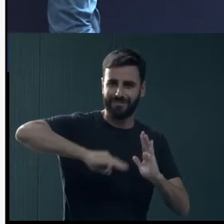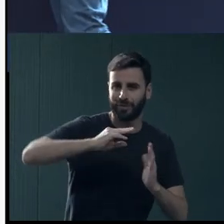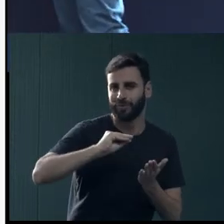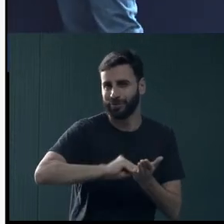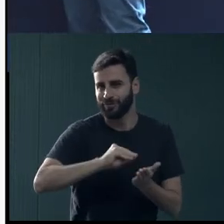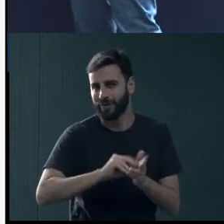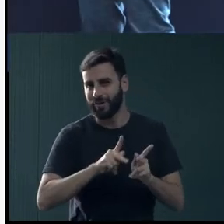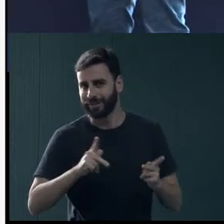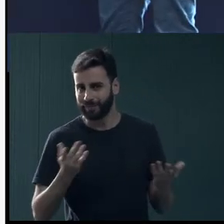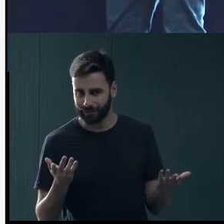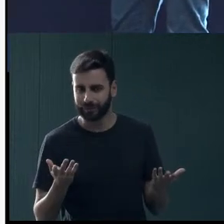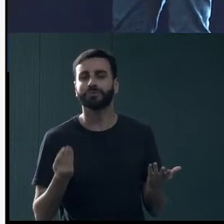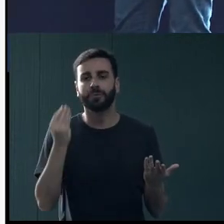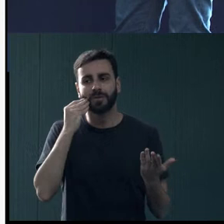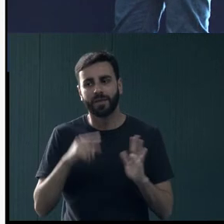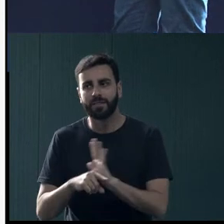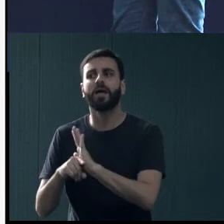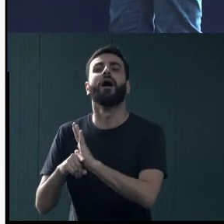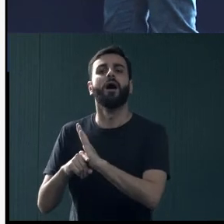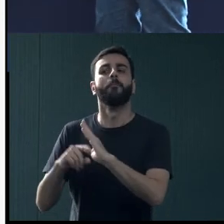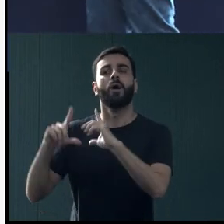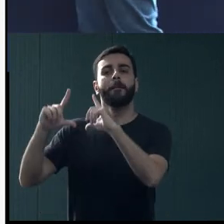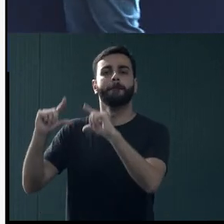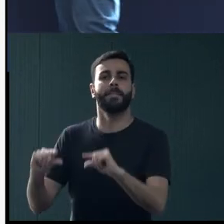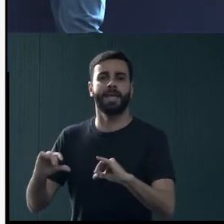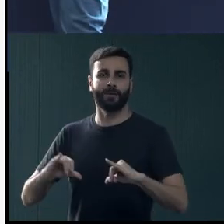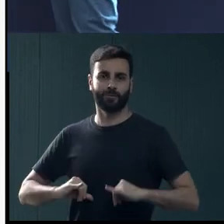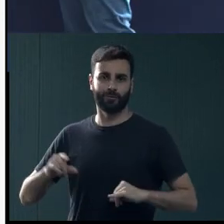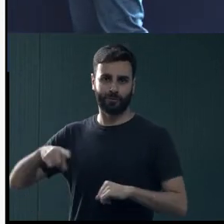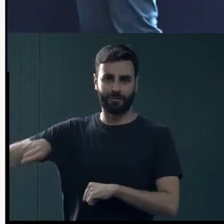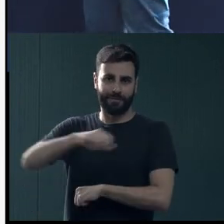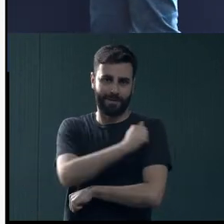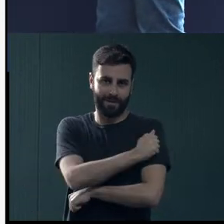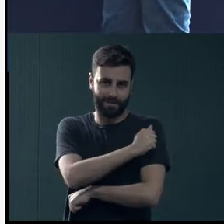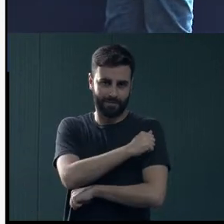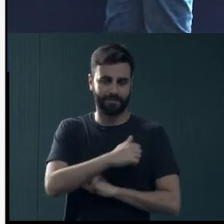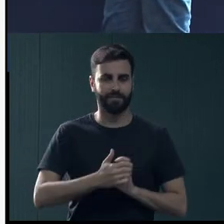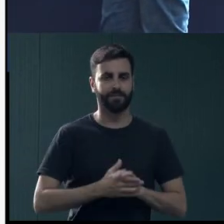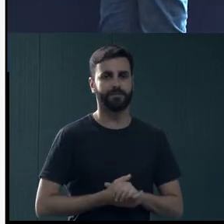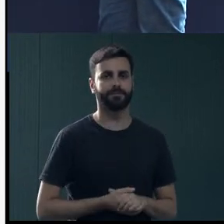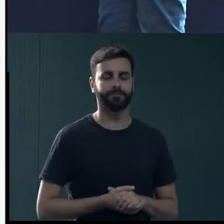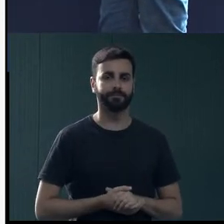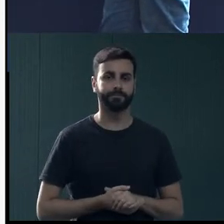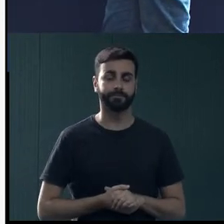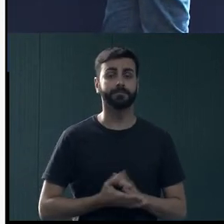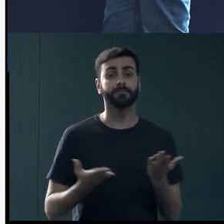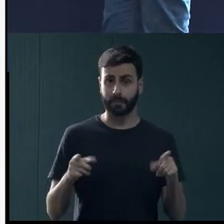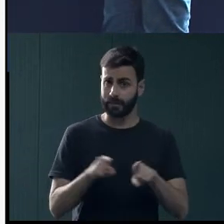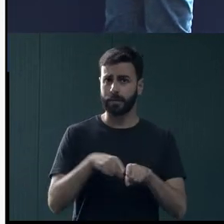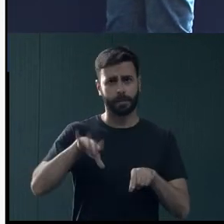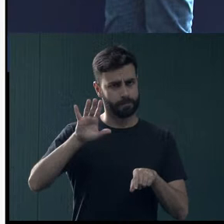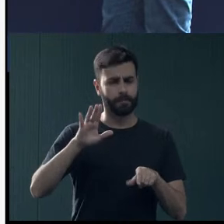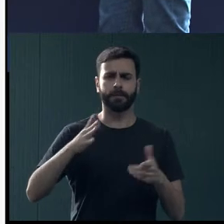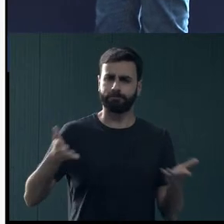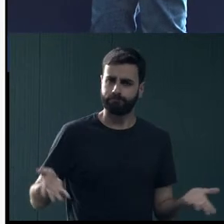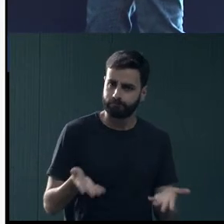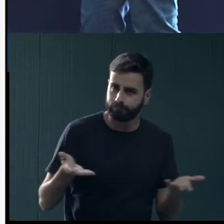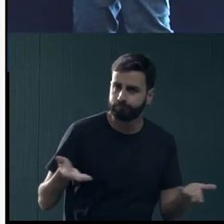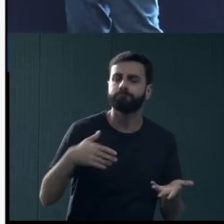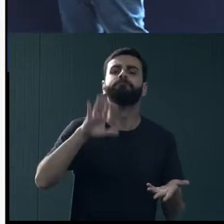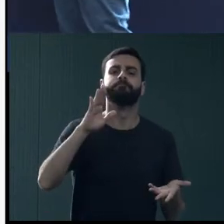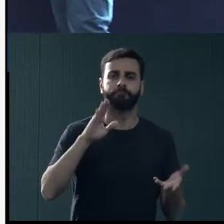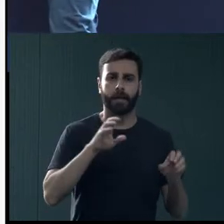pedagógico poderia amenizar um pouco esse sofrimento, esses quadros de ansiedade. E fortalecer essas ações de educação